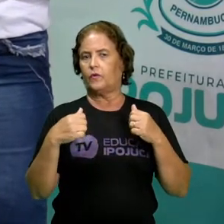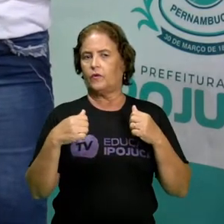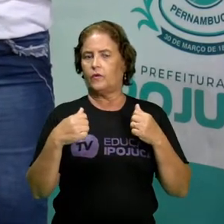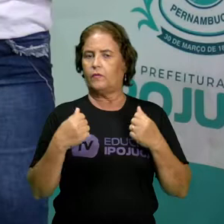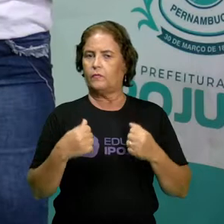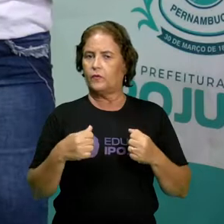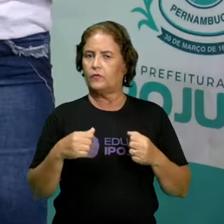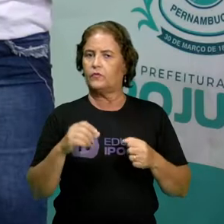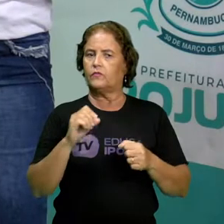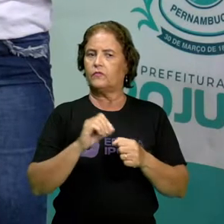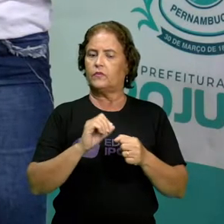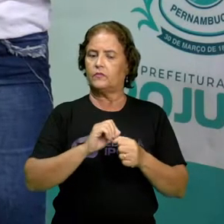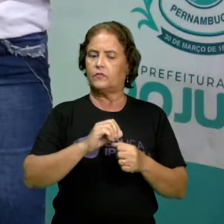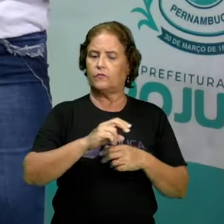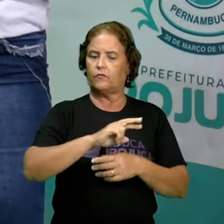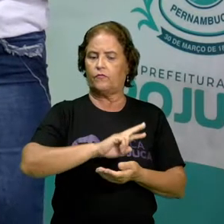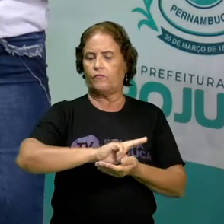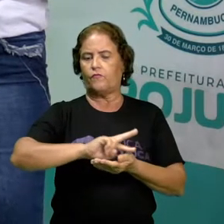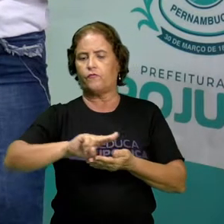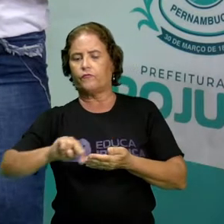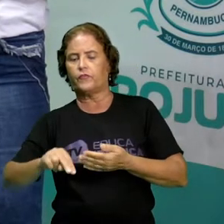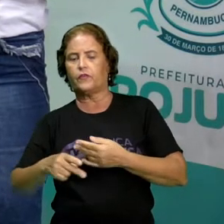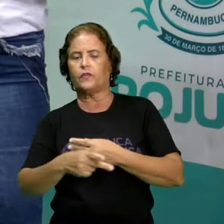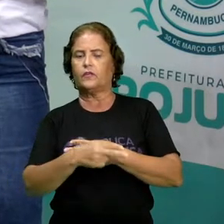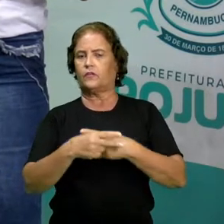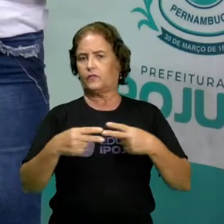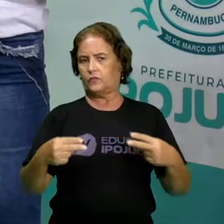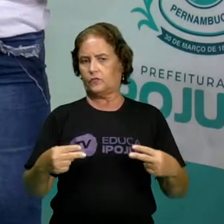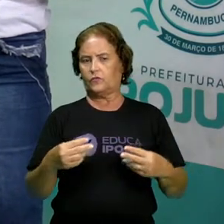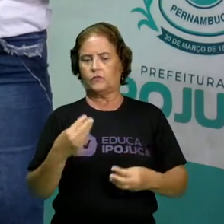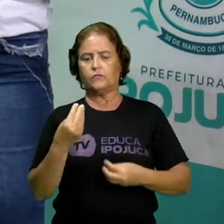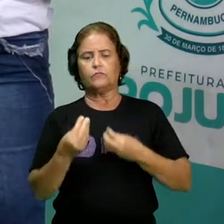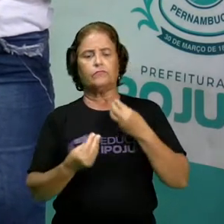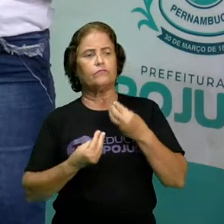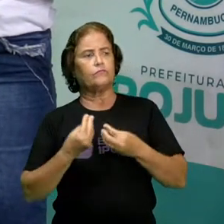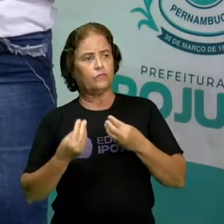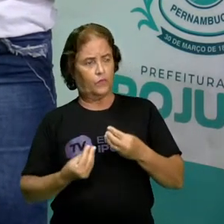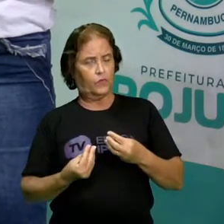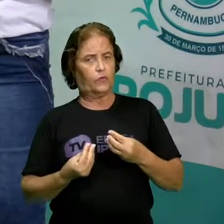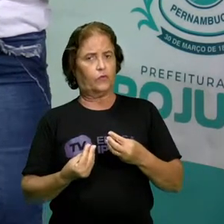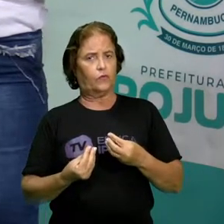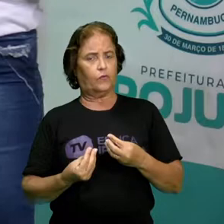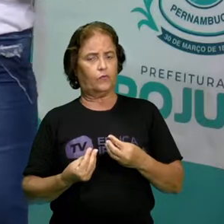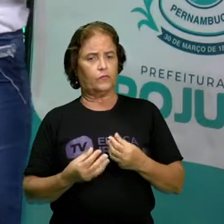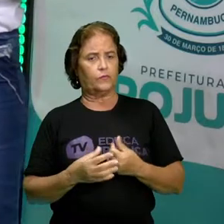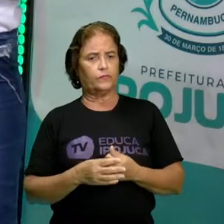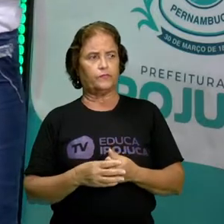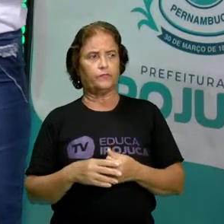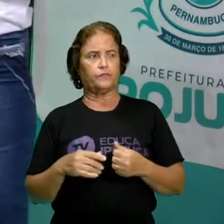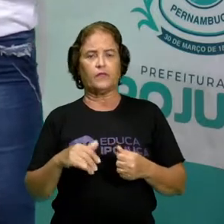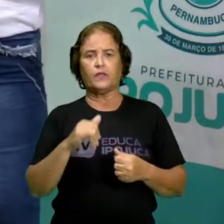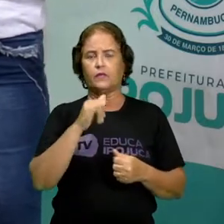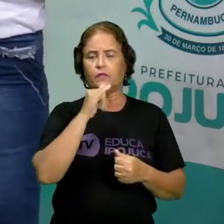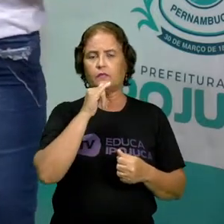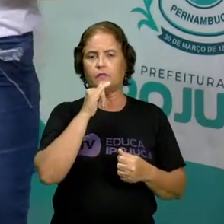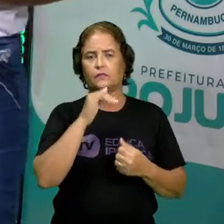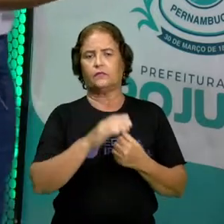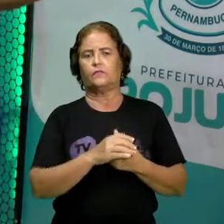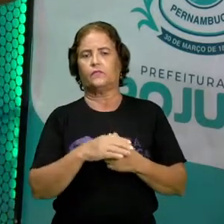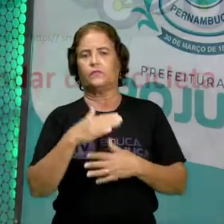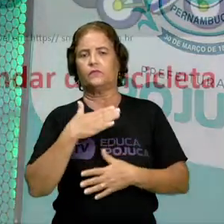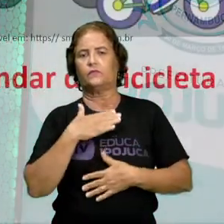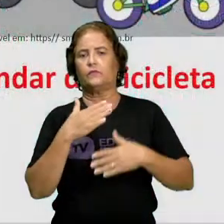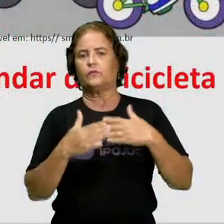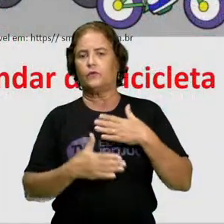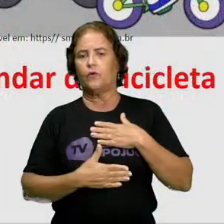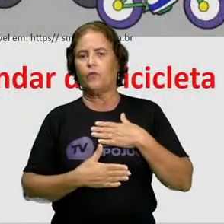vários movimentos. Como assim? Vou mostrar para vocês alguns exemplos. Com o nosso corpo, nós